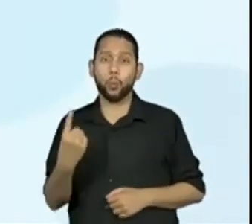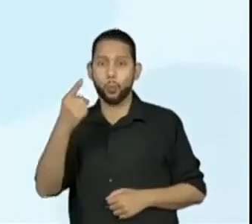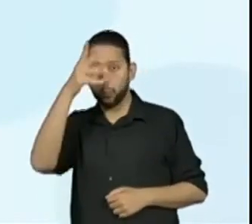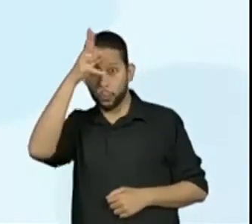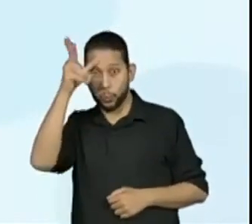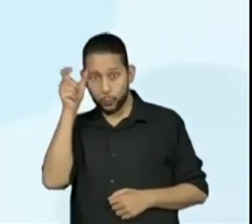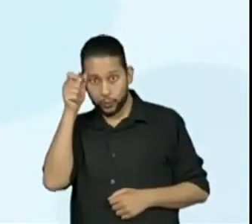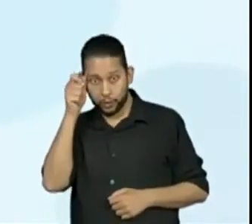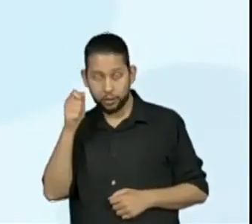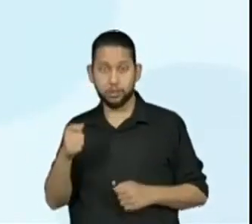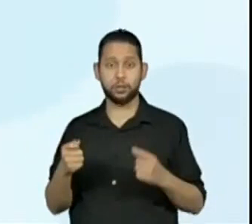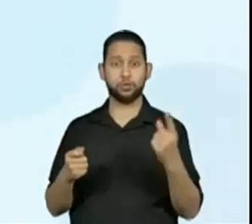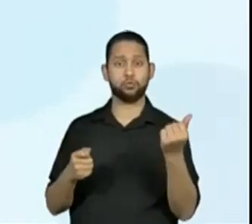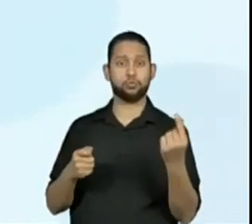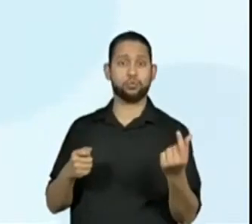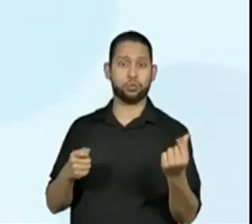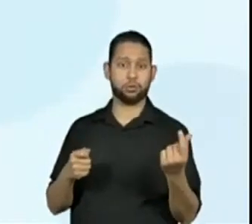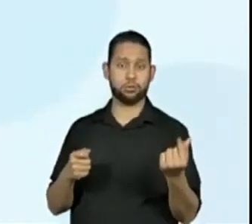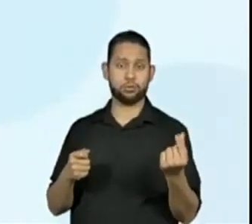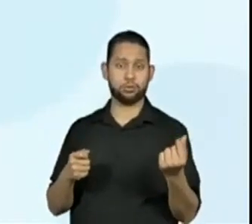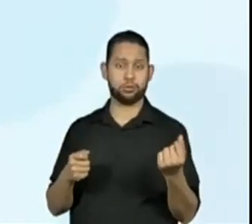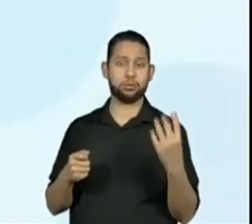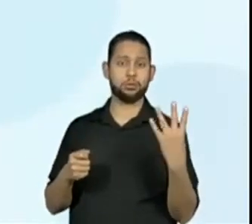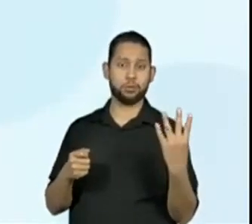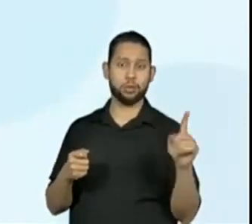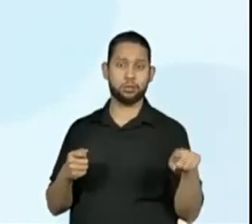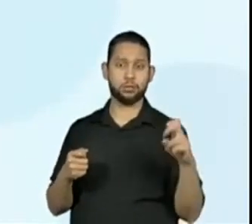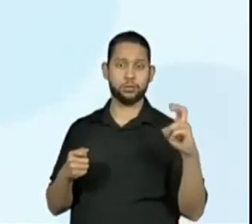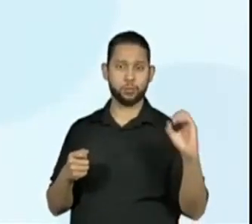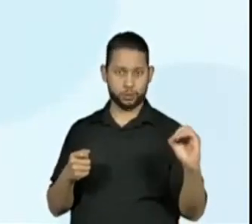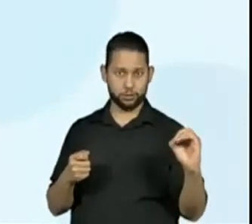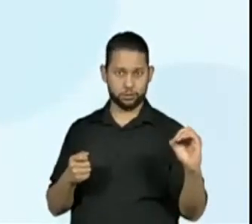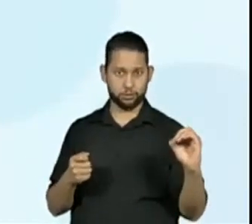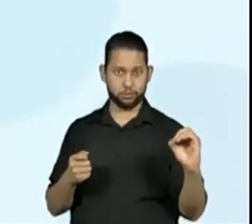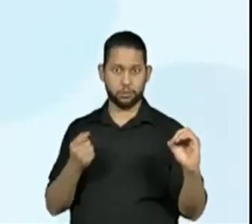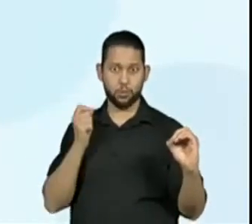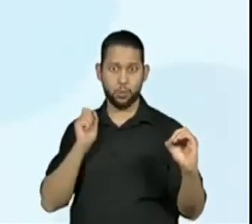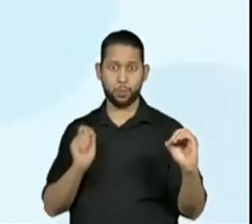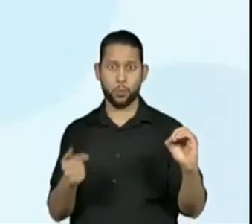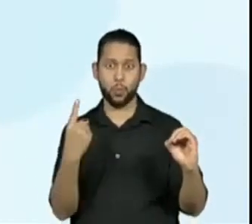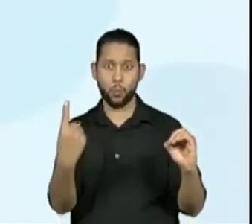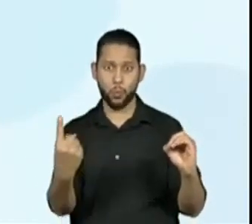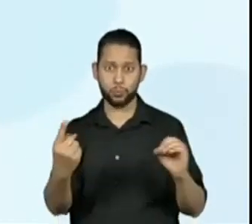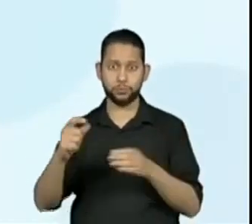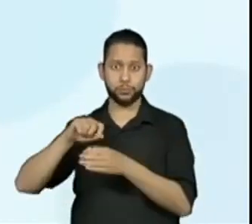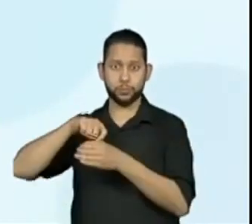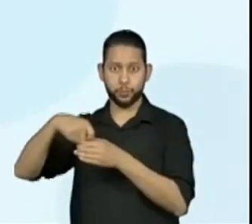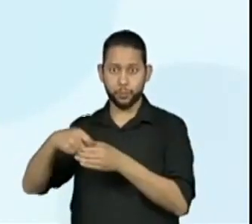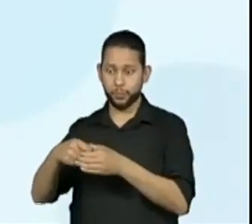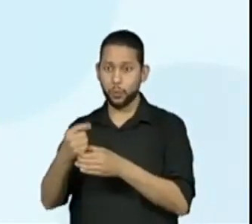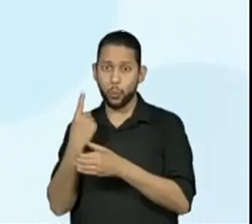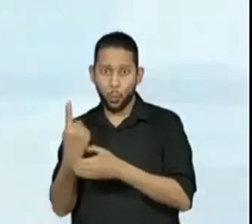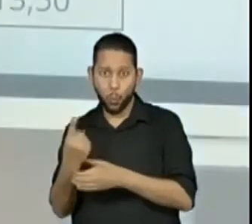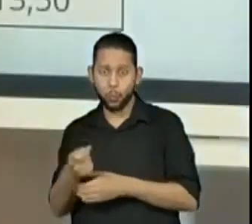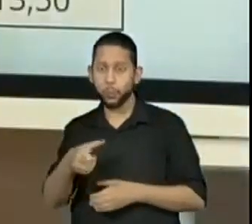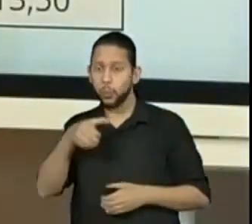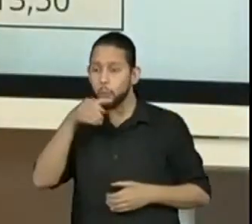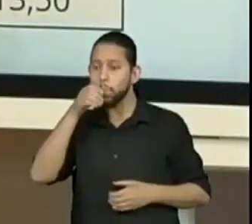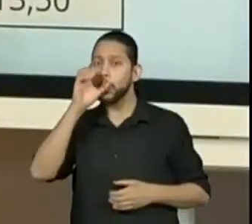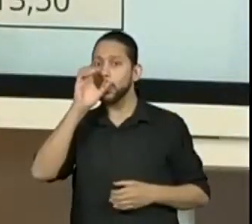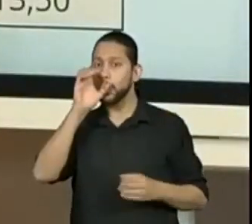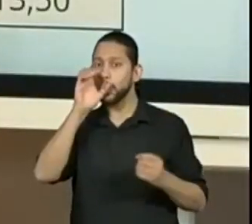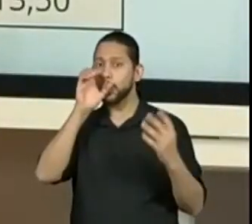a outra grandeza é o valor pago por cada refrigerante. Certo? São duas grandezas distintas.